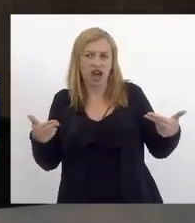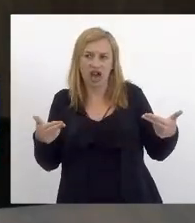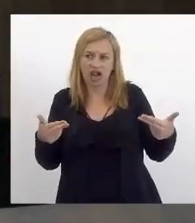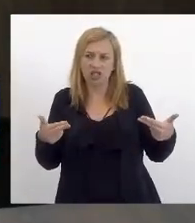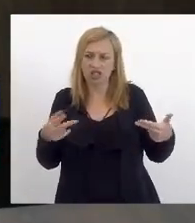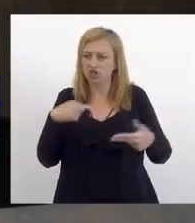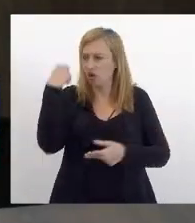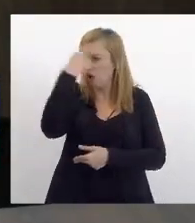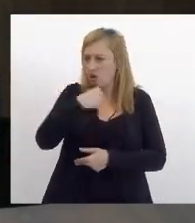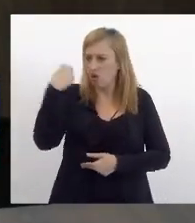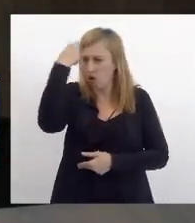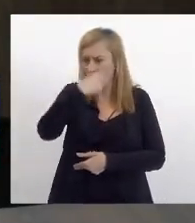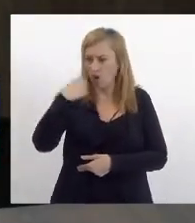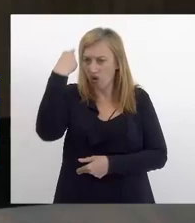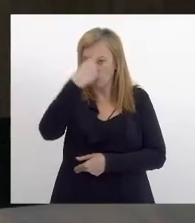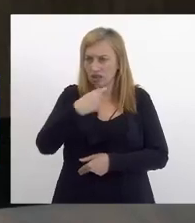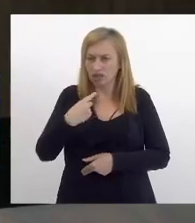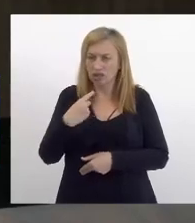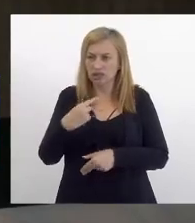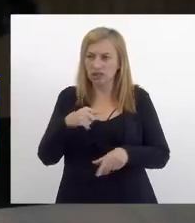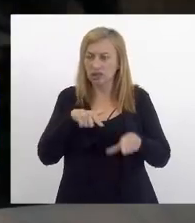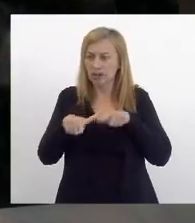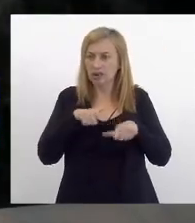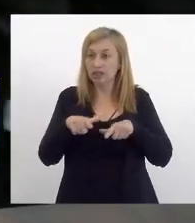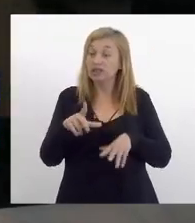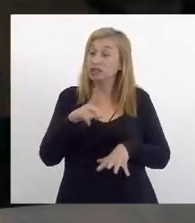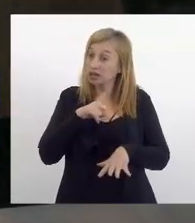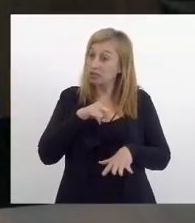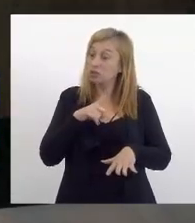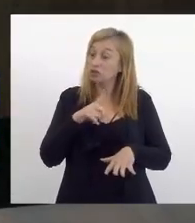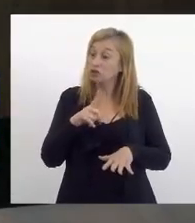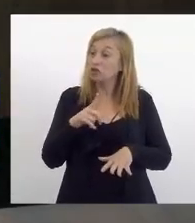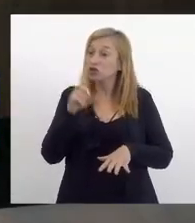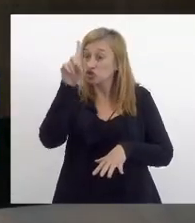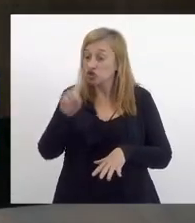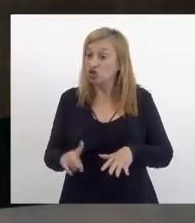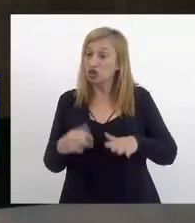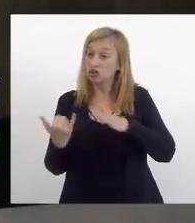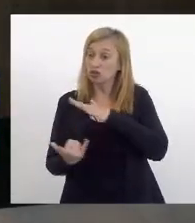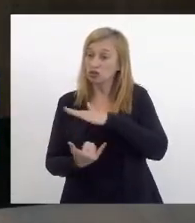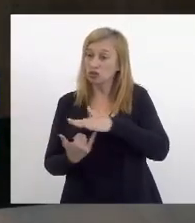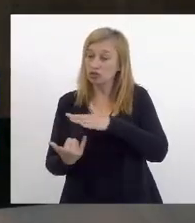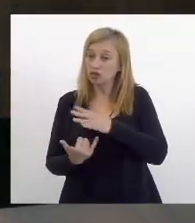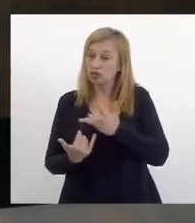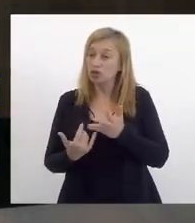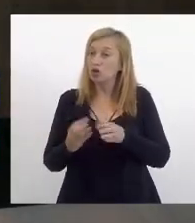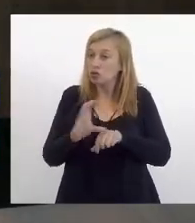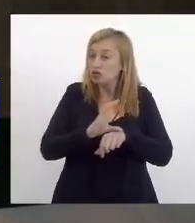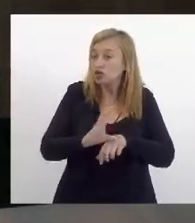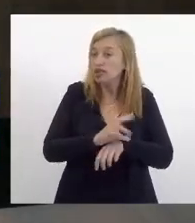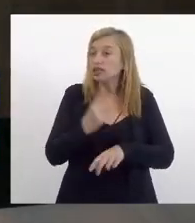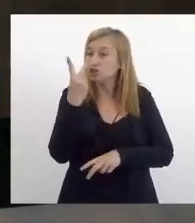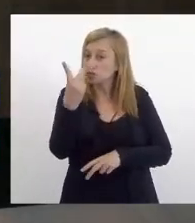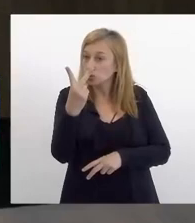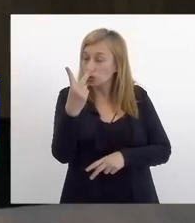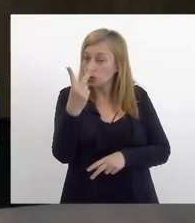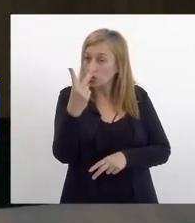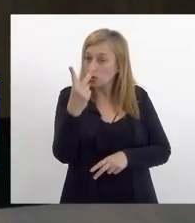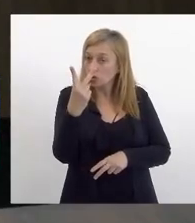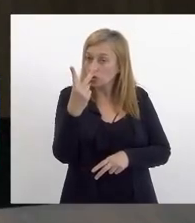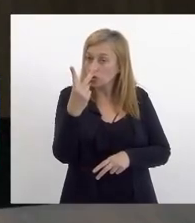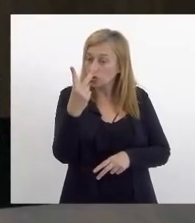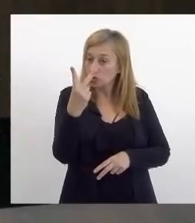nós só temos direito constitucional a dois plantões a duas matrículas alô